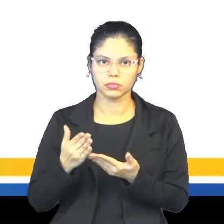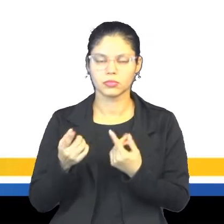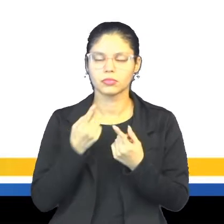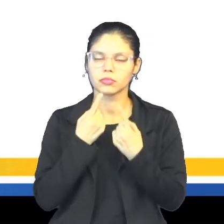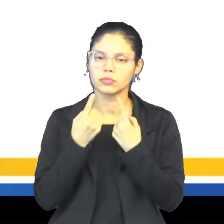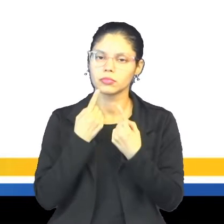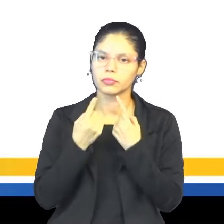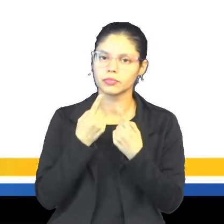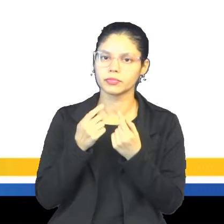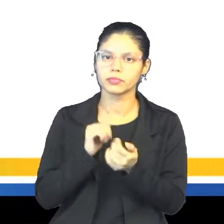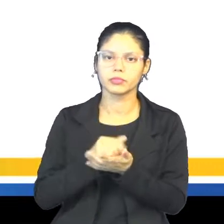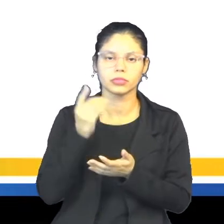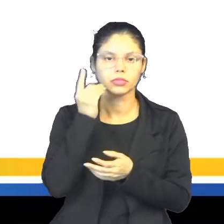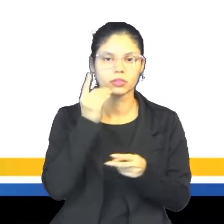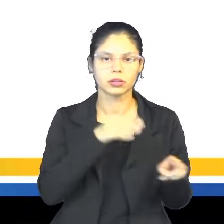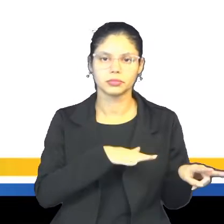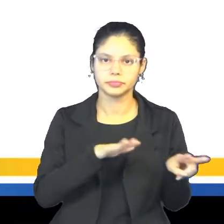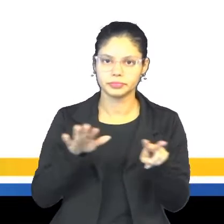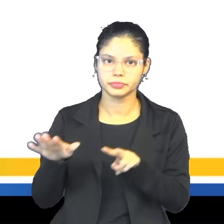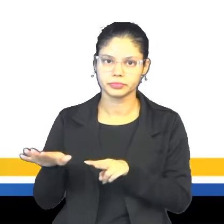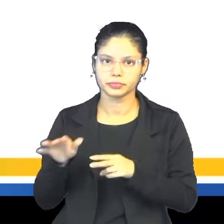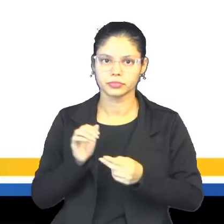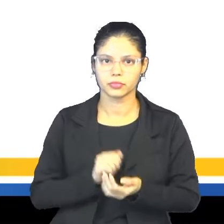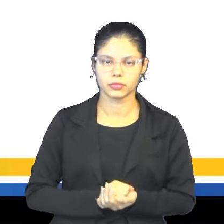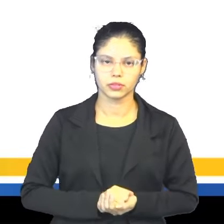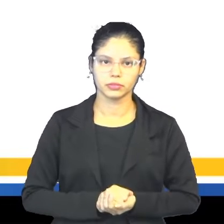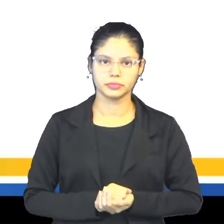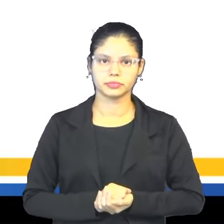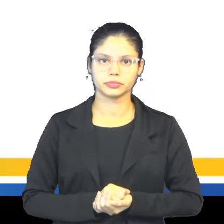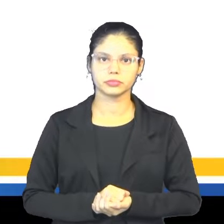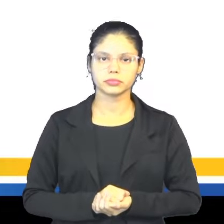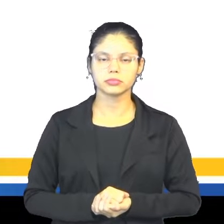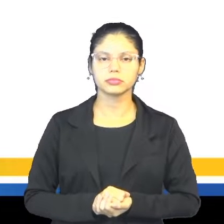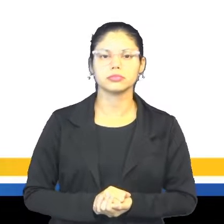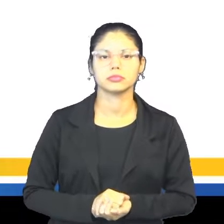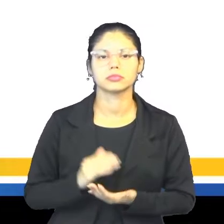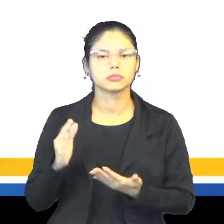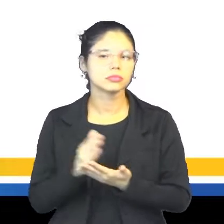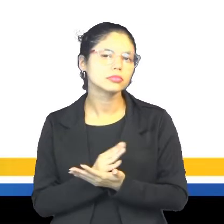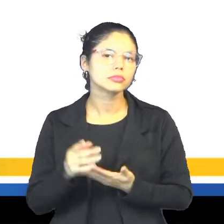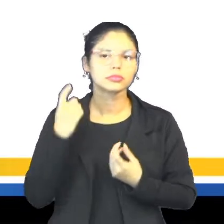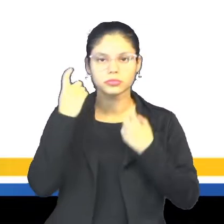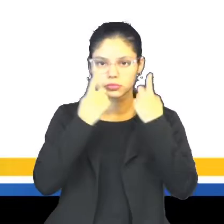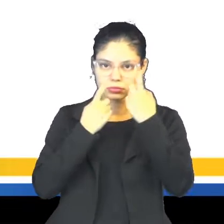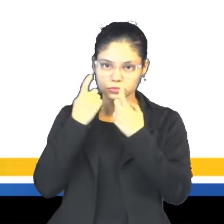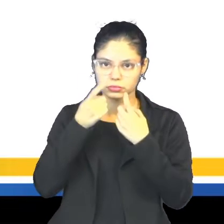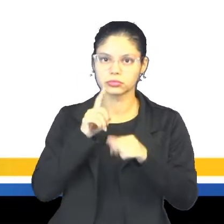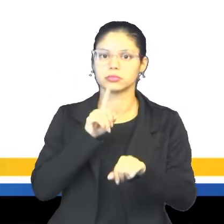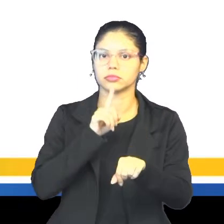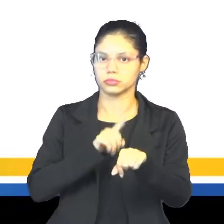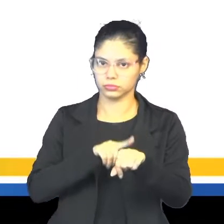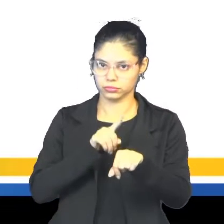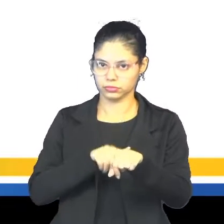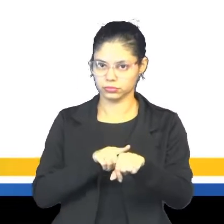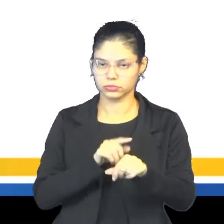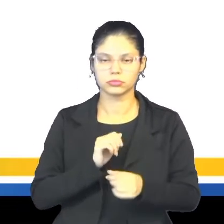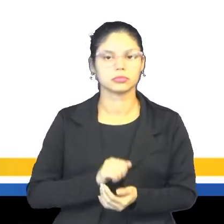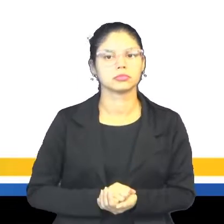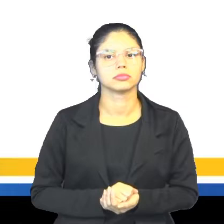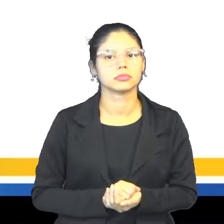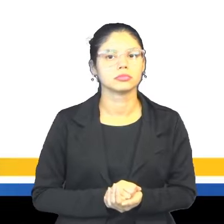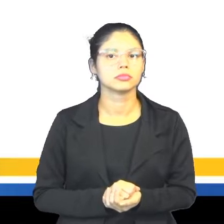vocabulário de dias da semana, days of the week. Nós temos algumas expressões de tempo, né, que são